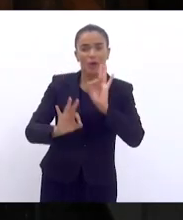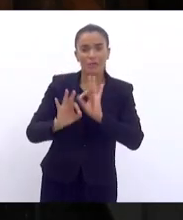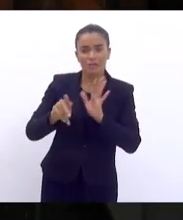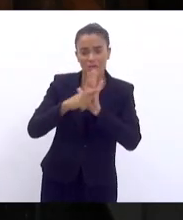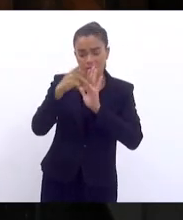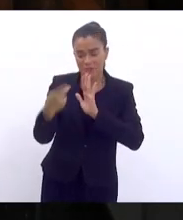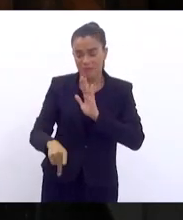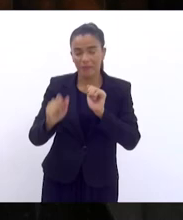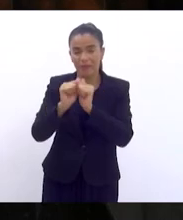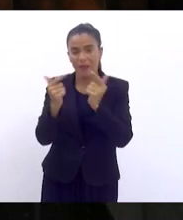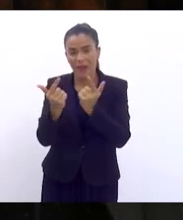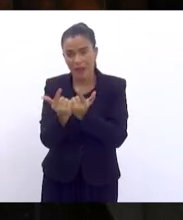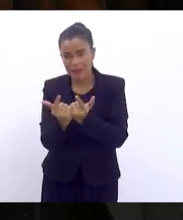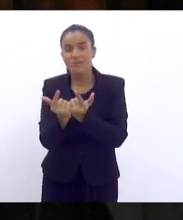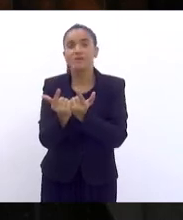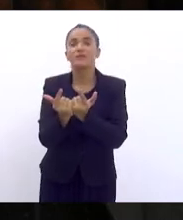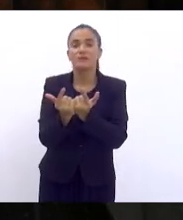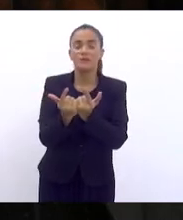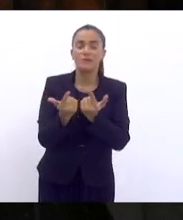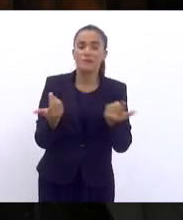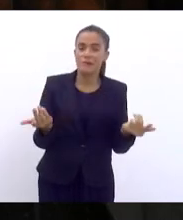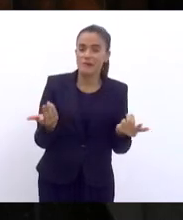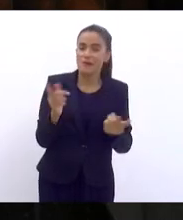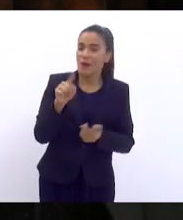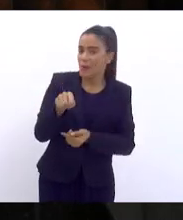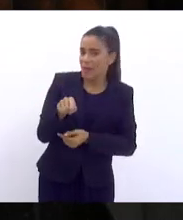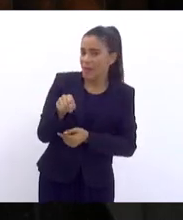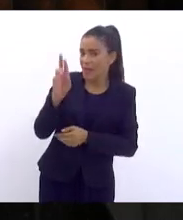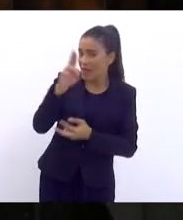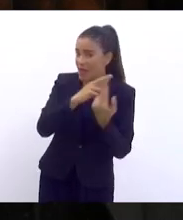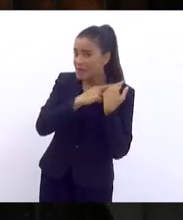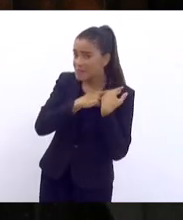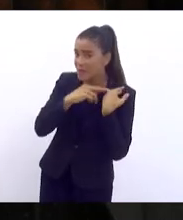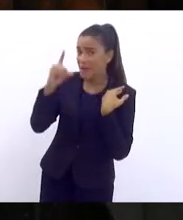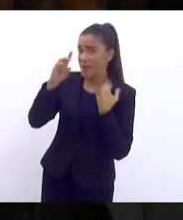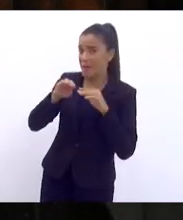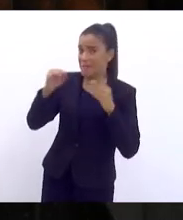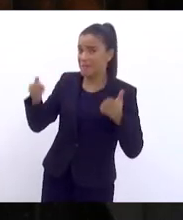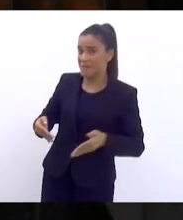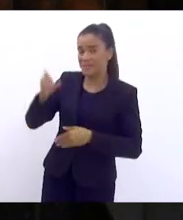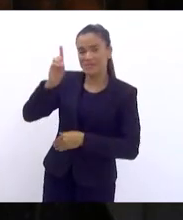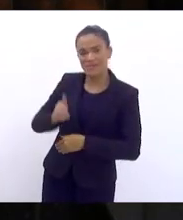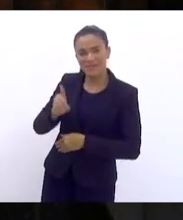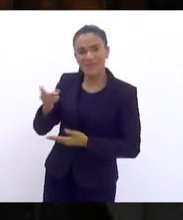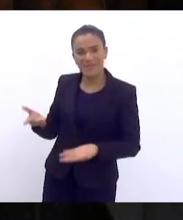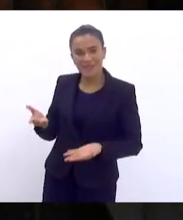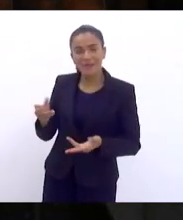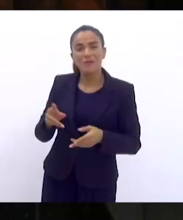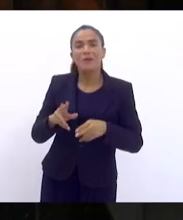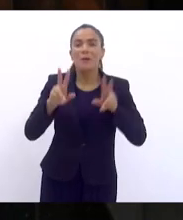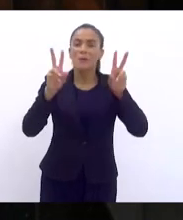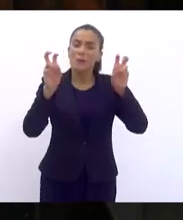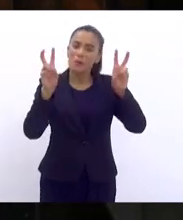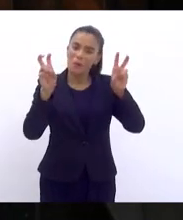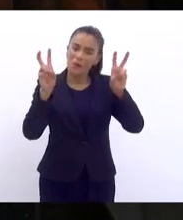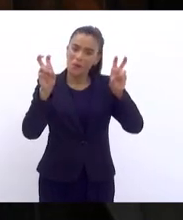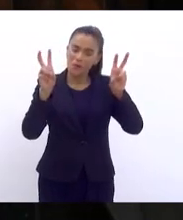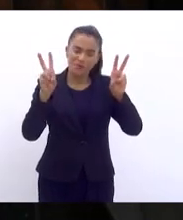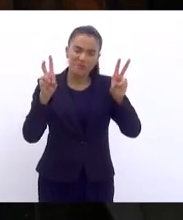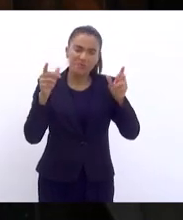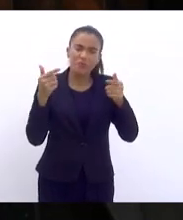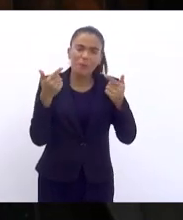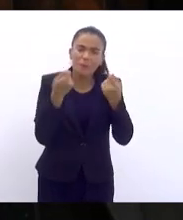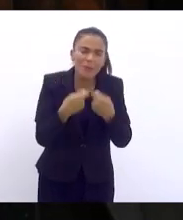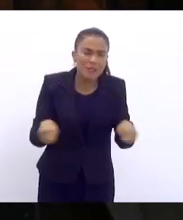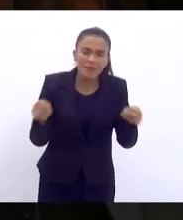casa. Organização da casa é com a mesa diretora. Então, sobre esses temas não há que se ter